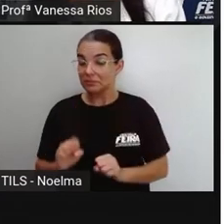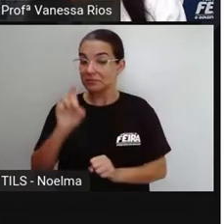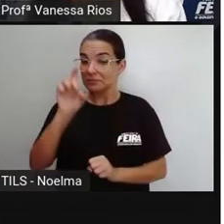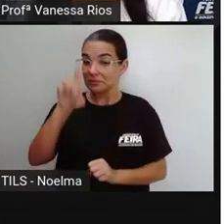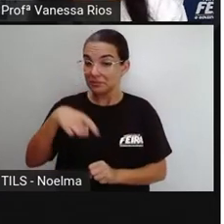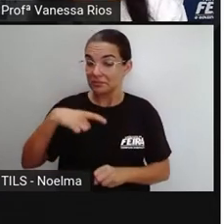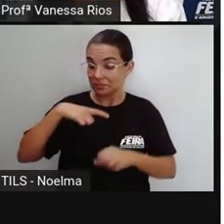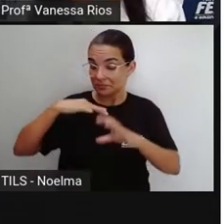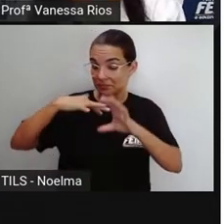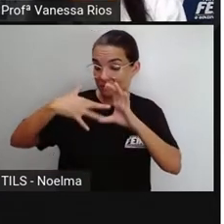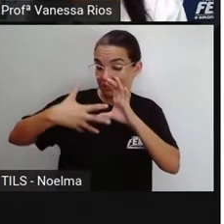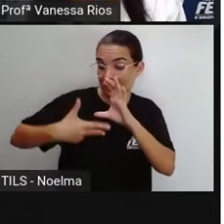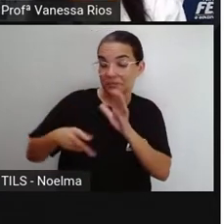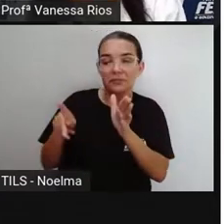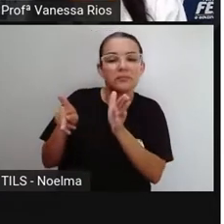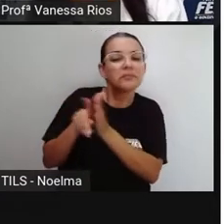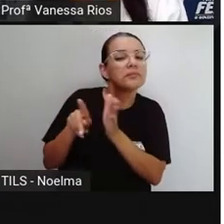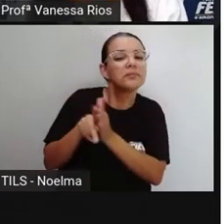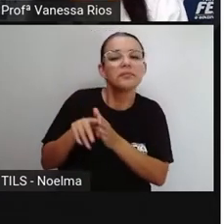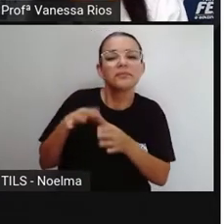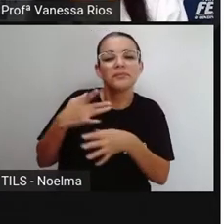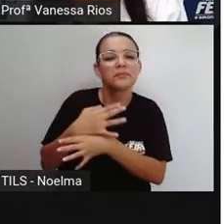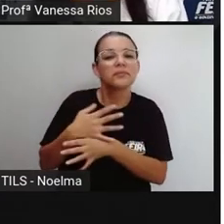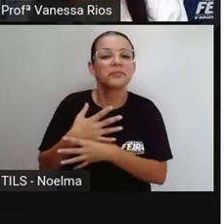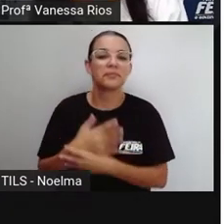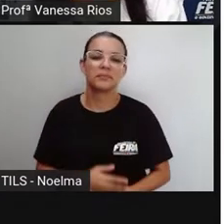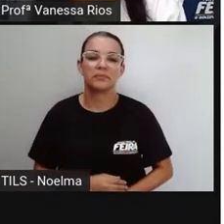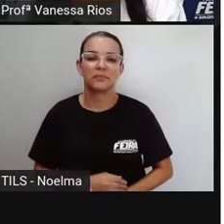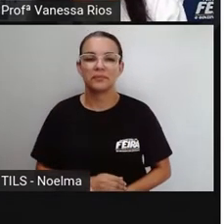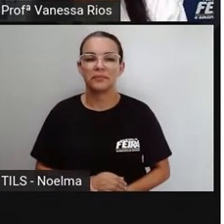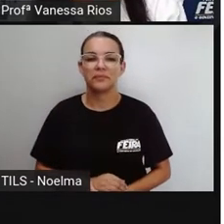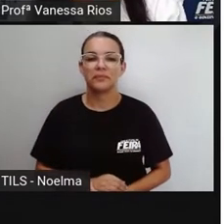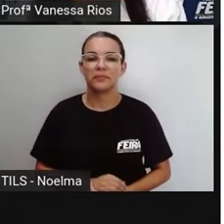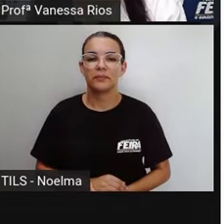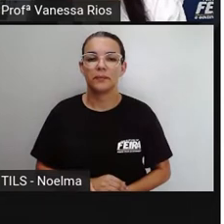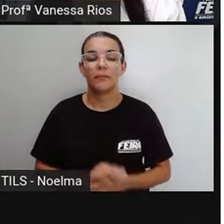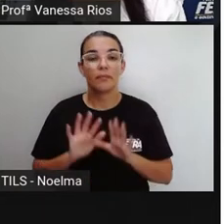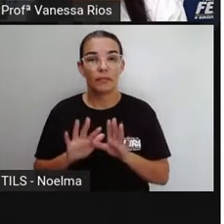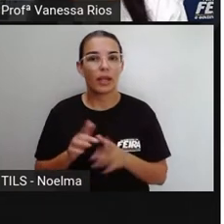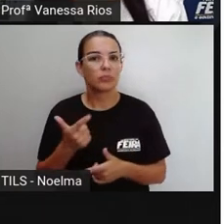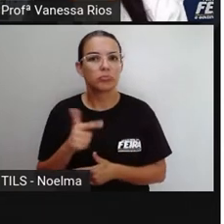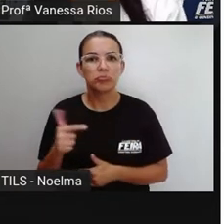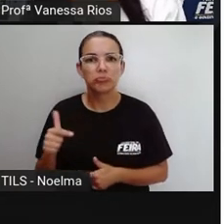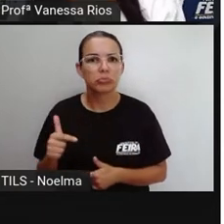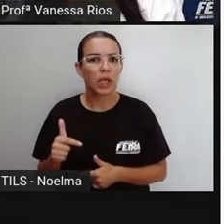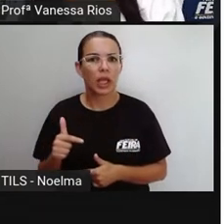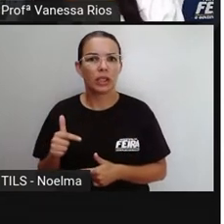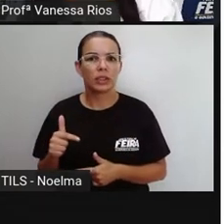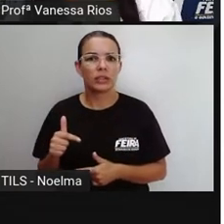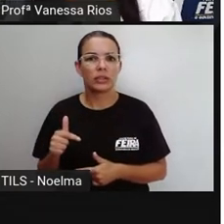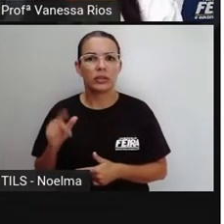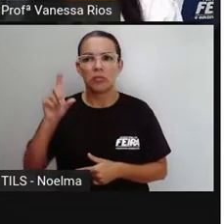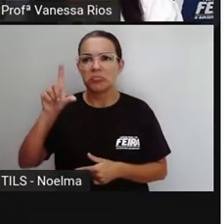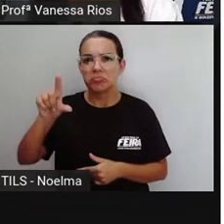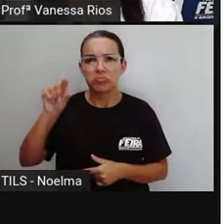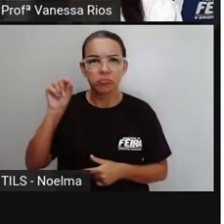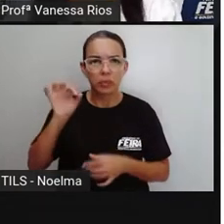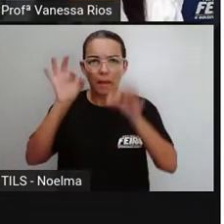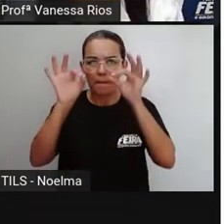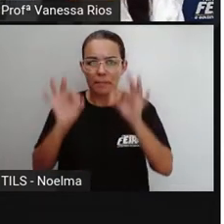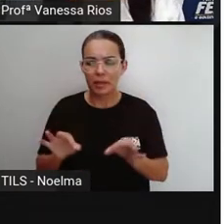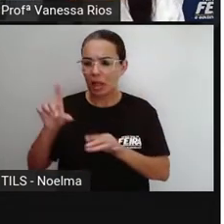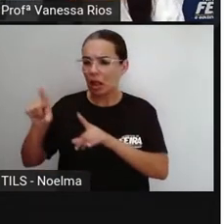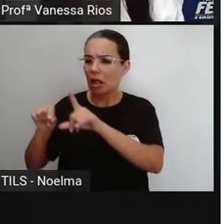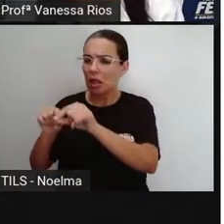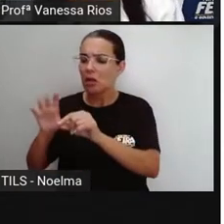características para a cidade. E aí não existe uma classificação oficial, esse